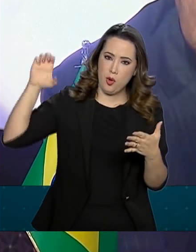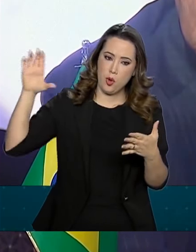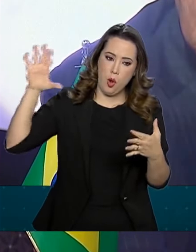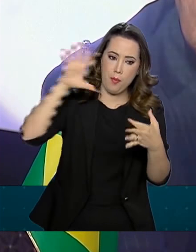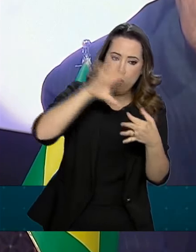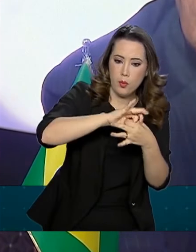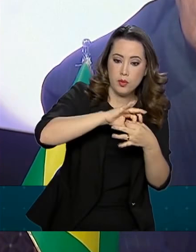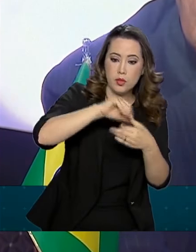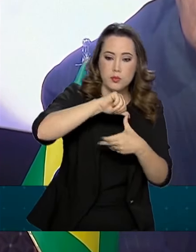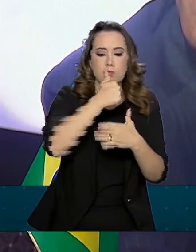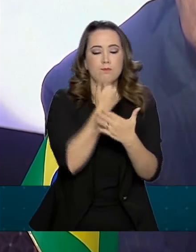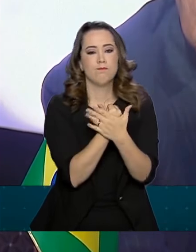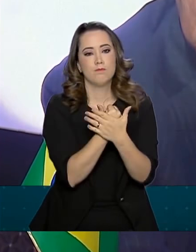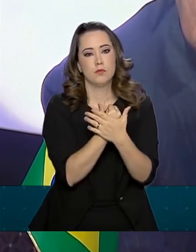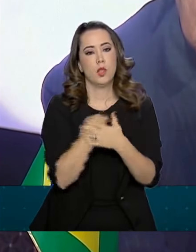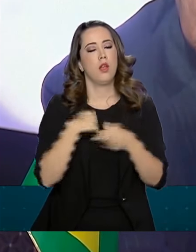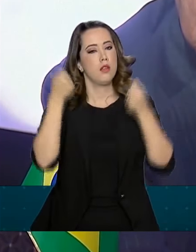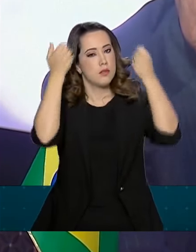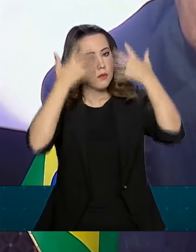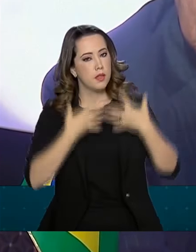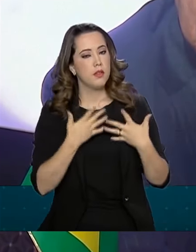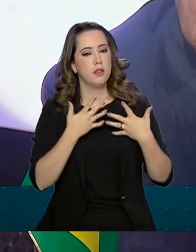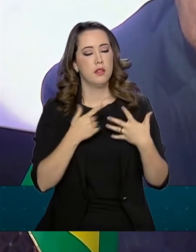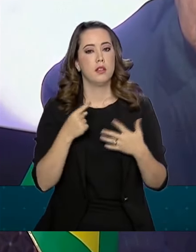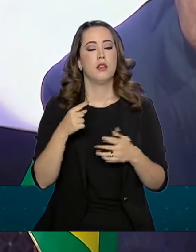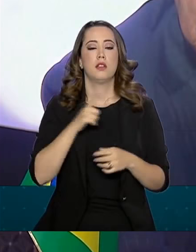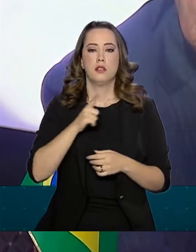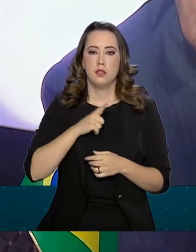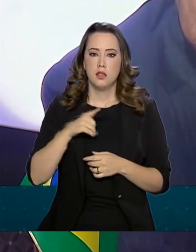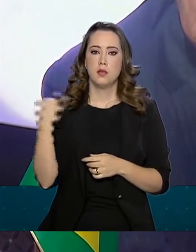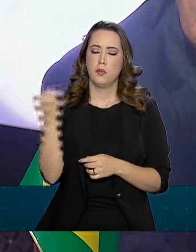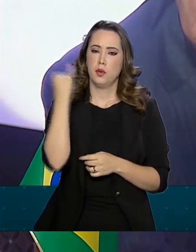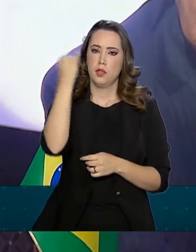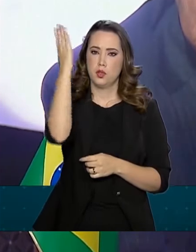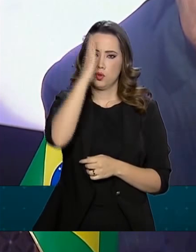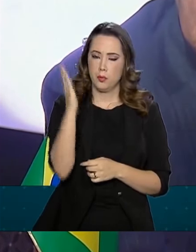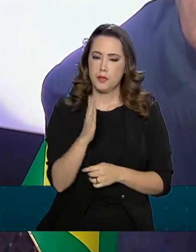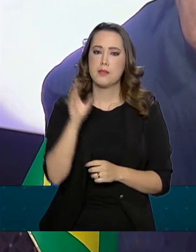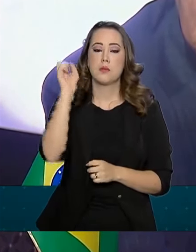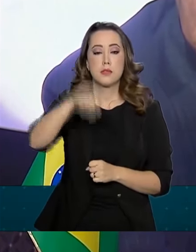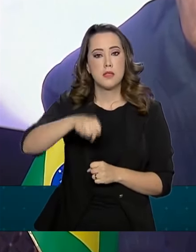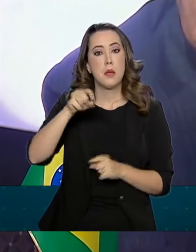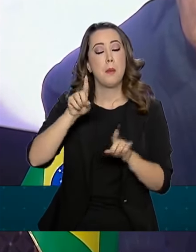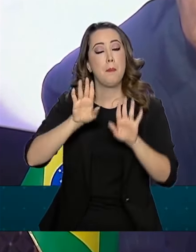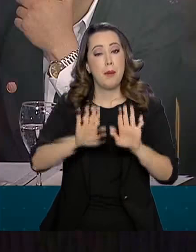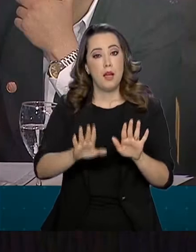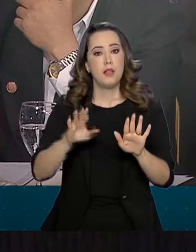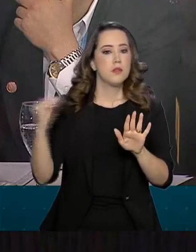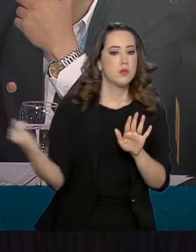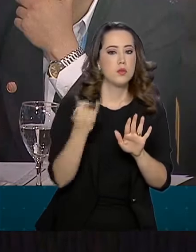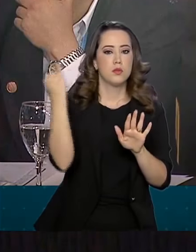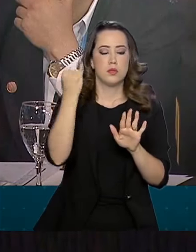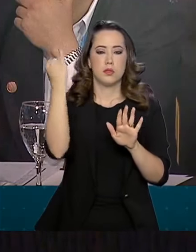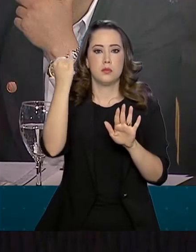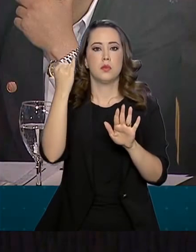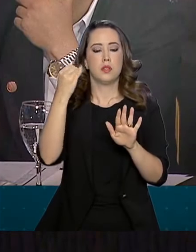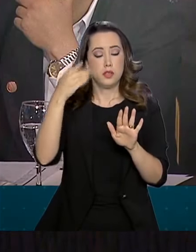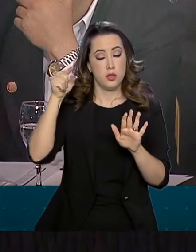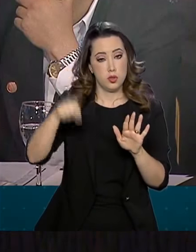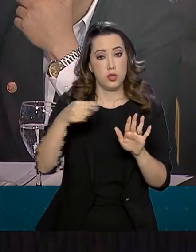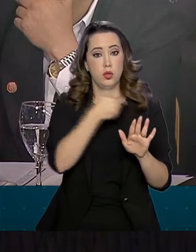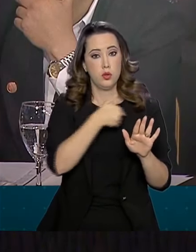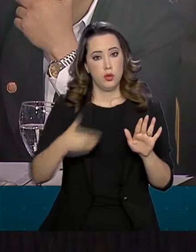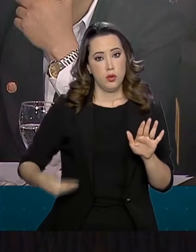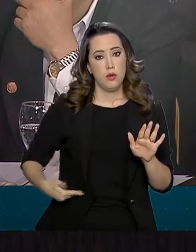quero deixar bem claro aqui. Tem o mesmo nosso governo, sim, mas o grande passo foi dado pelo governo que nos antecedeu,